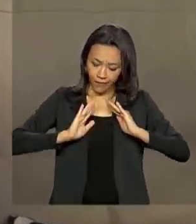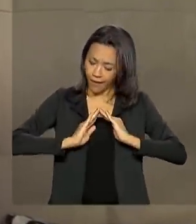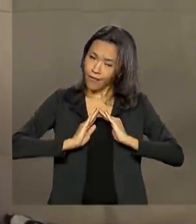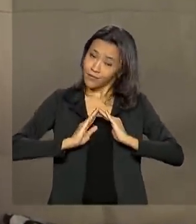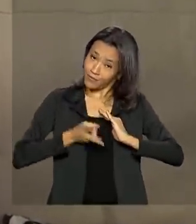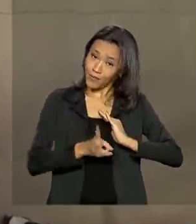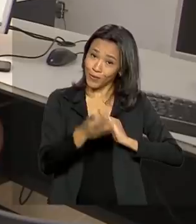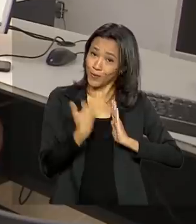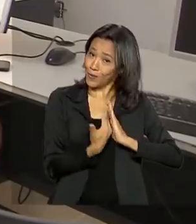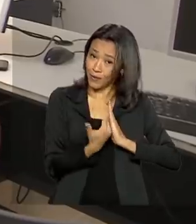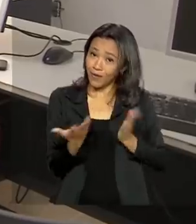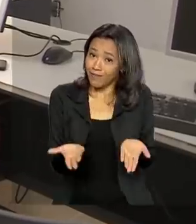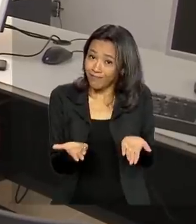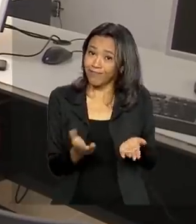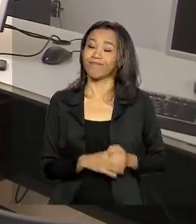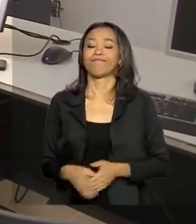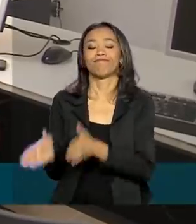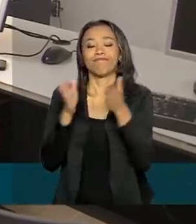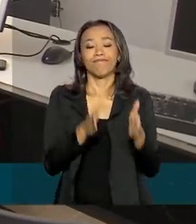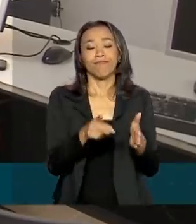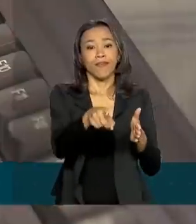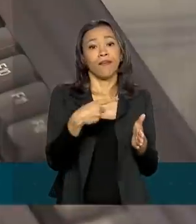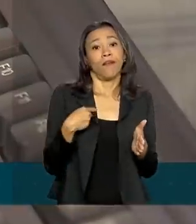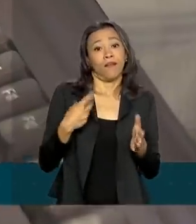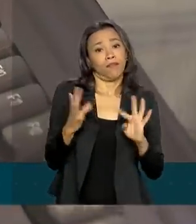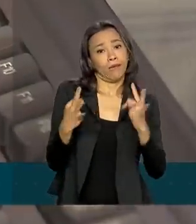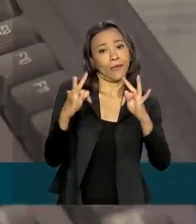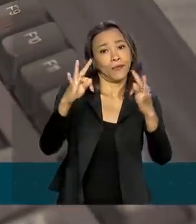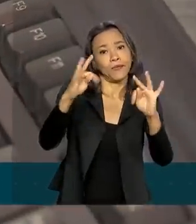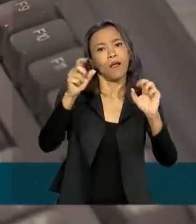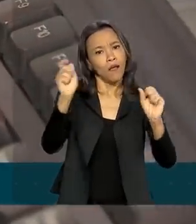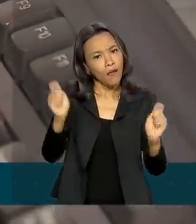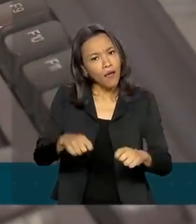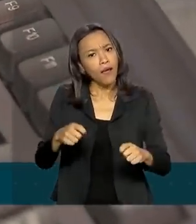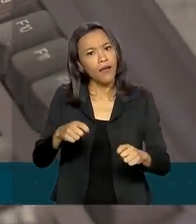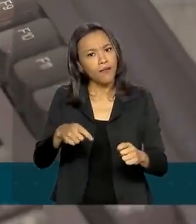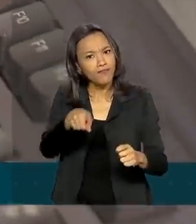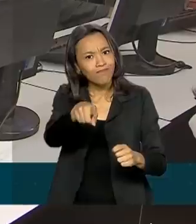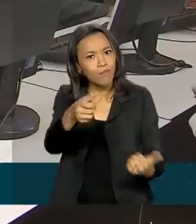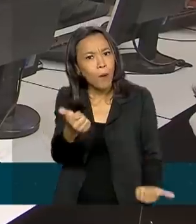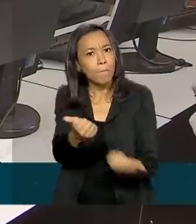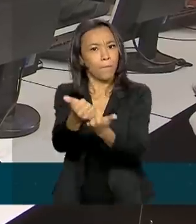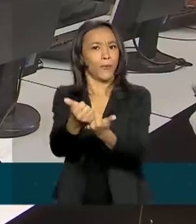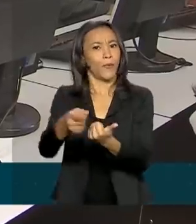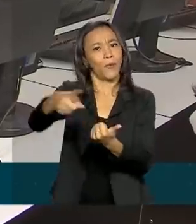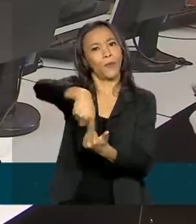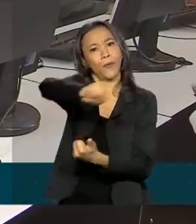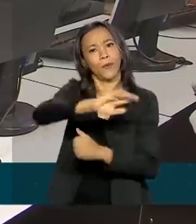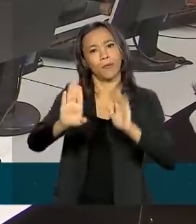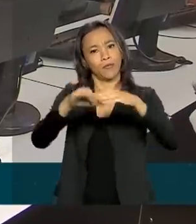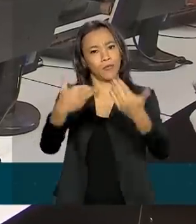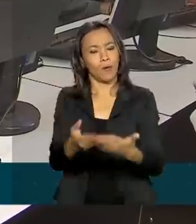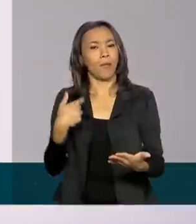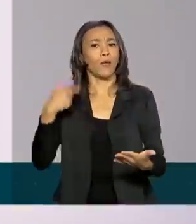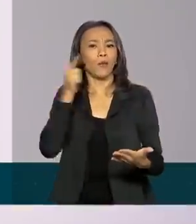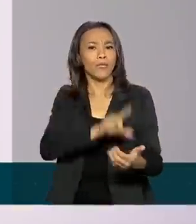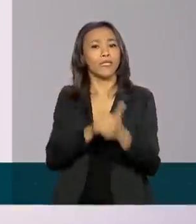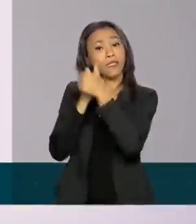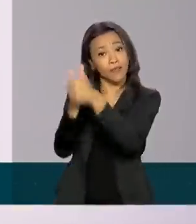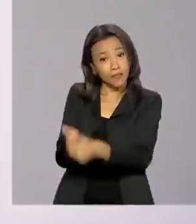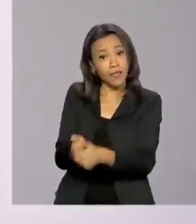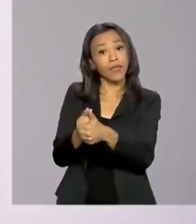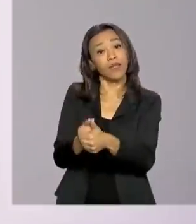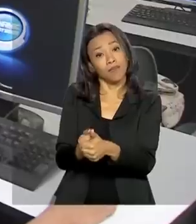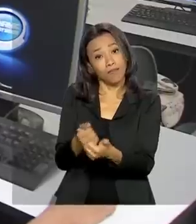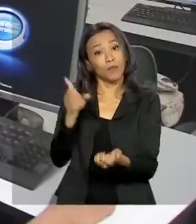continua estudando. E a tecnologia pode ser a maior aposta das escolas para conseguirem cumprir a mesma carga horária